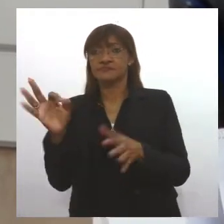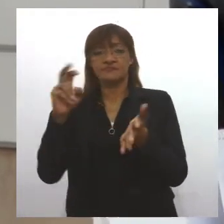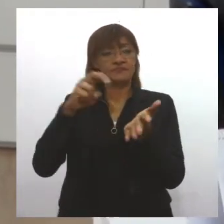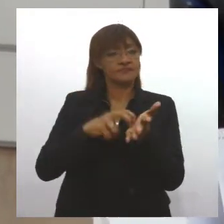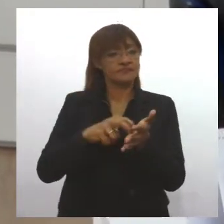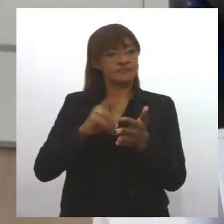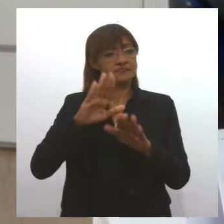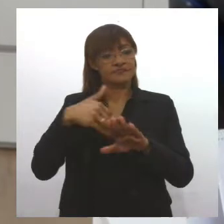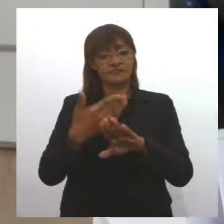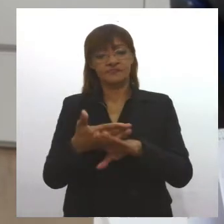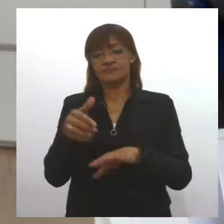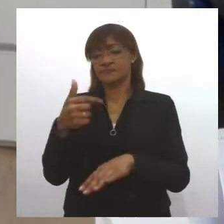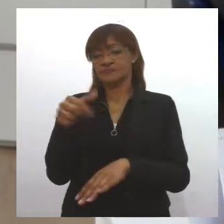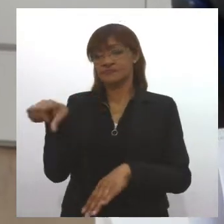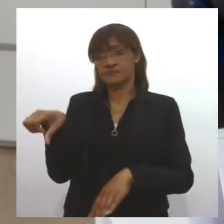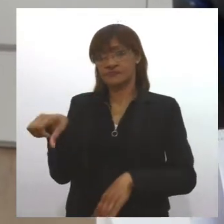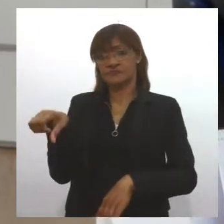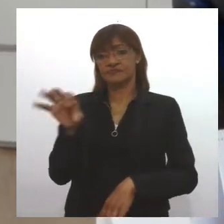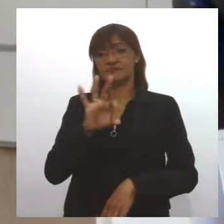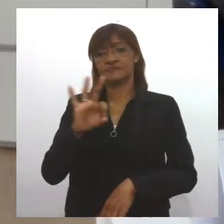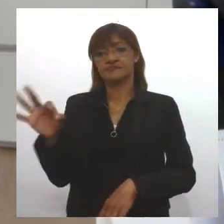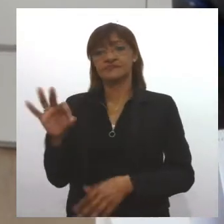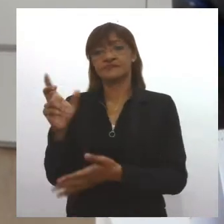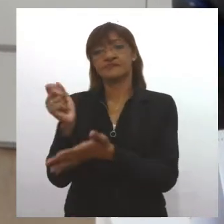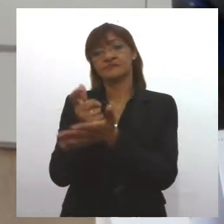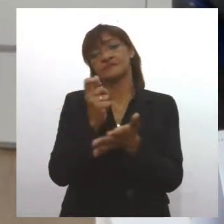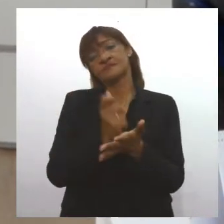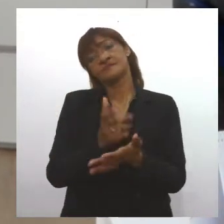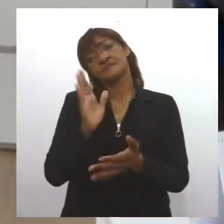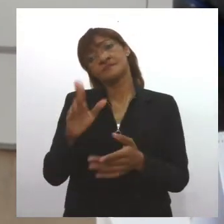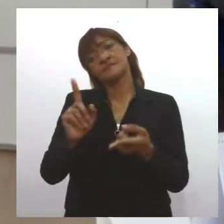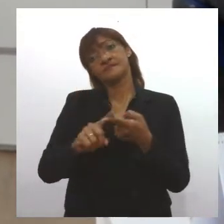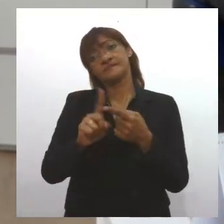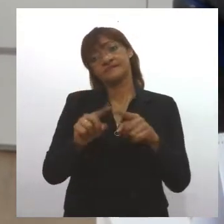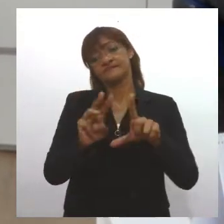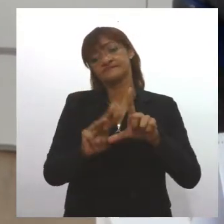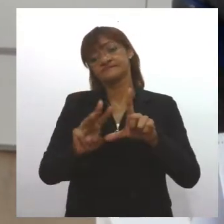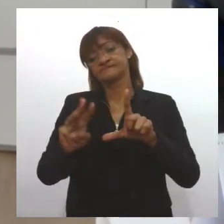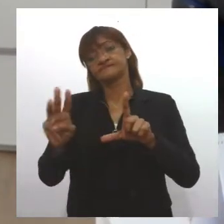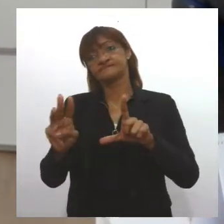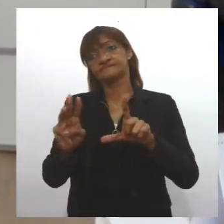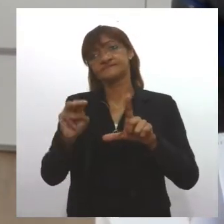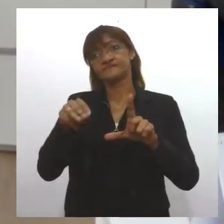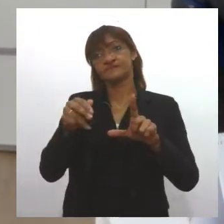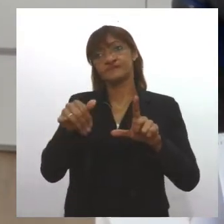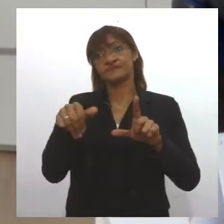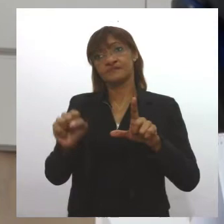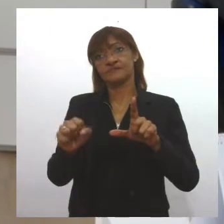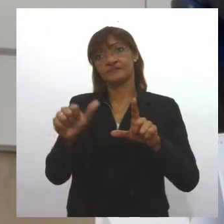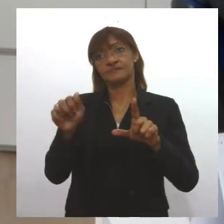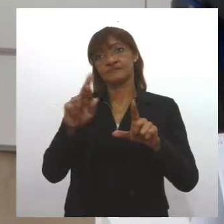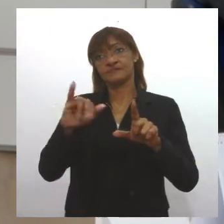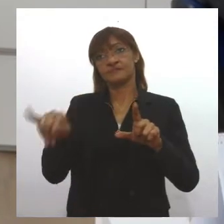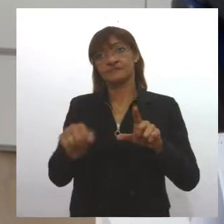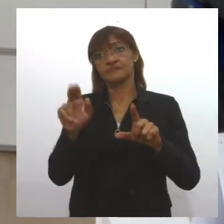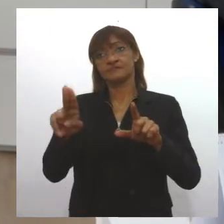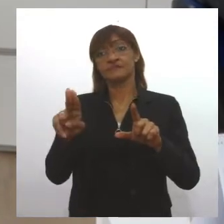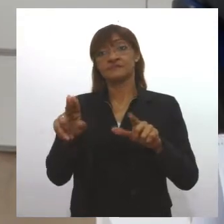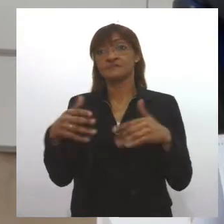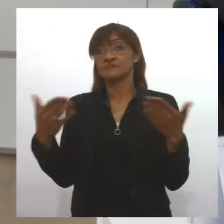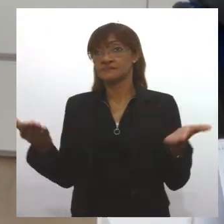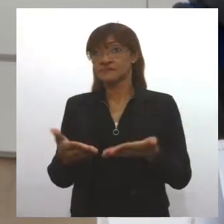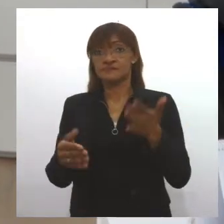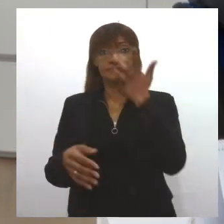21 horas. E ele pode também comprar passagem através do site do Mais Aracaju. Então hoje já existem essas facilidades para ele.